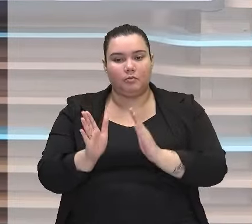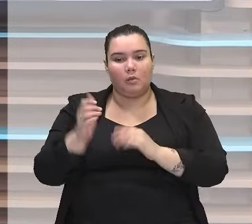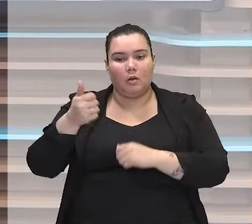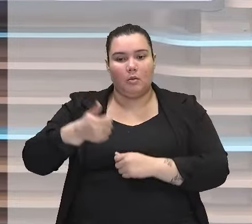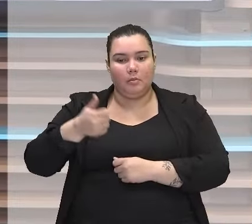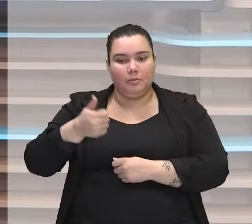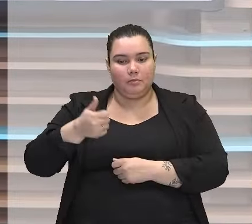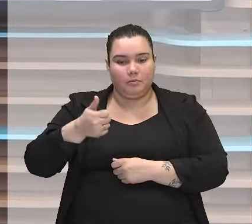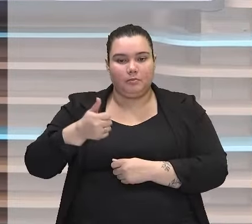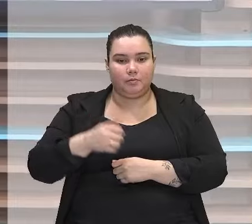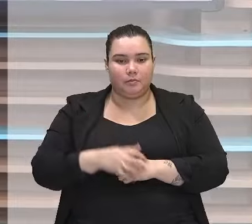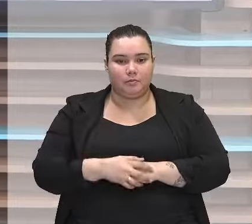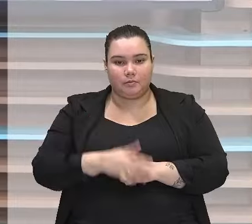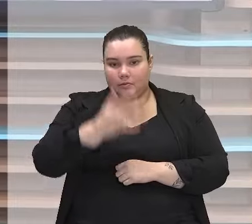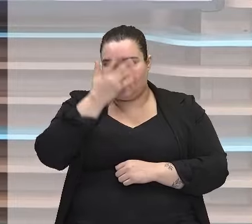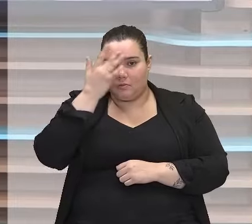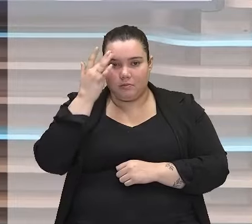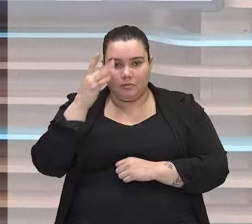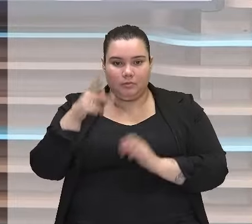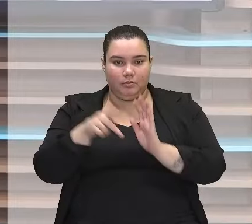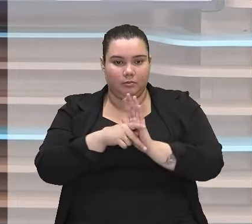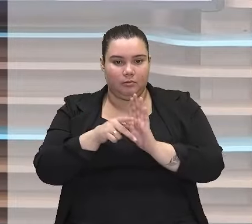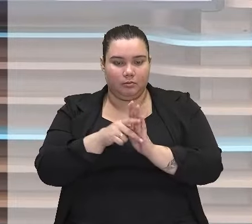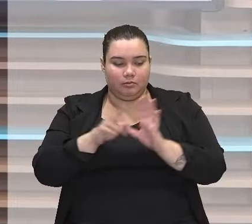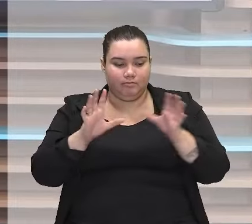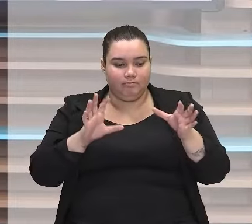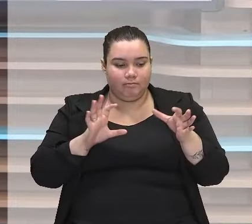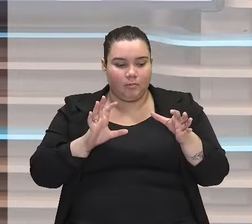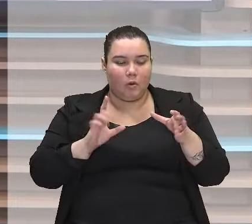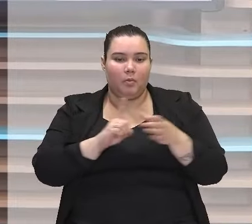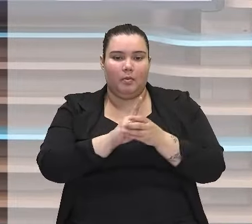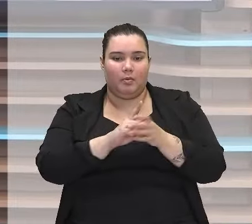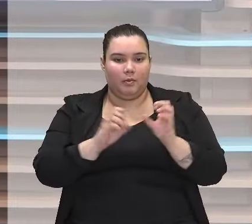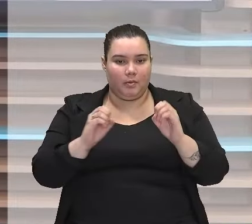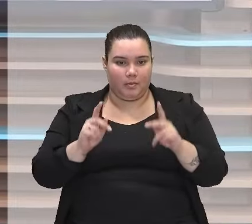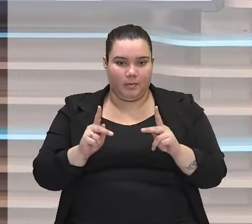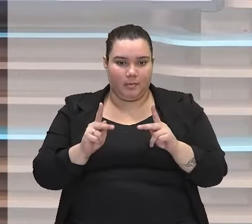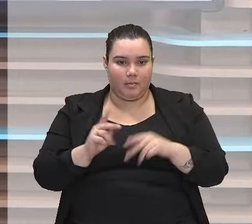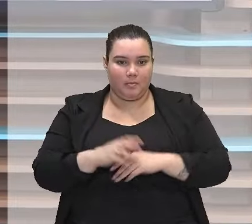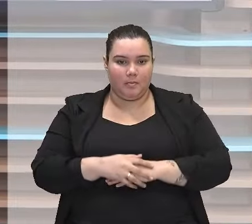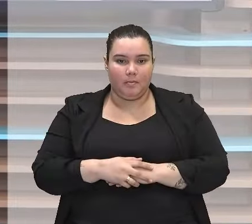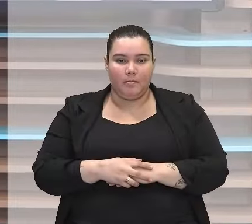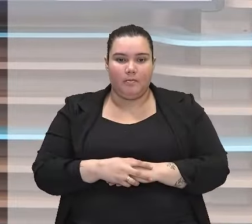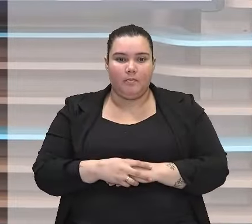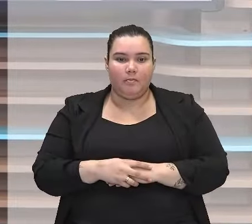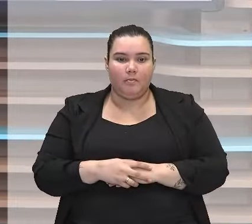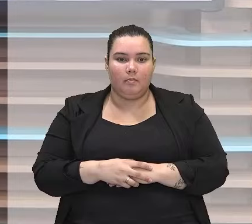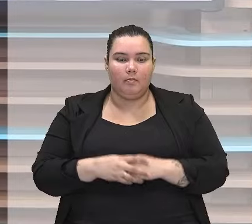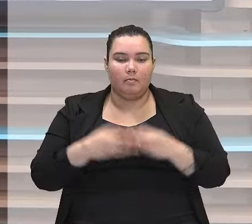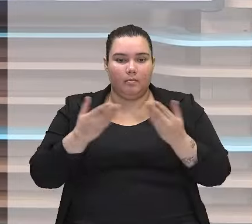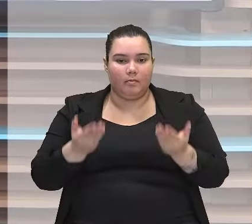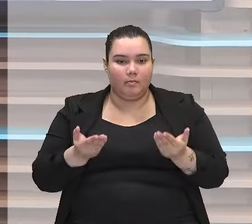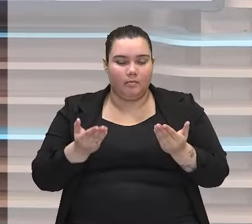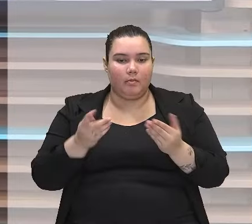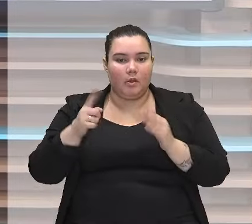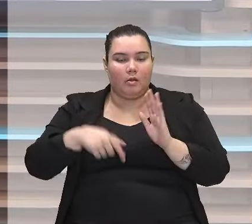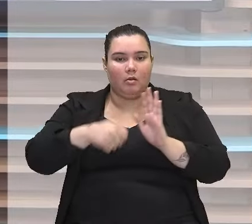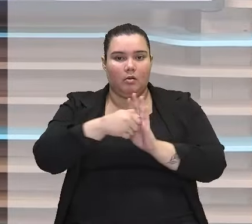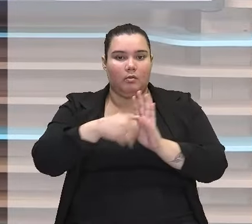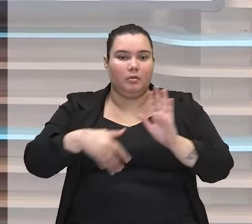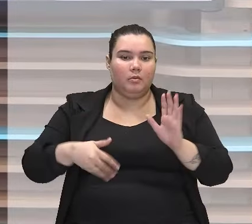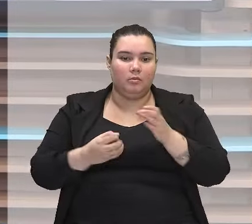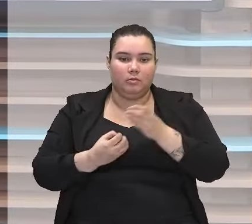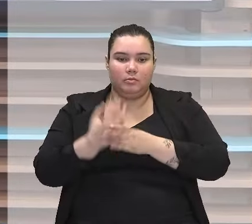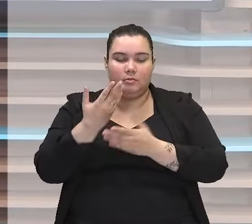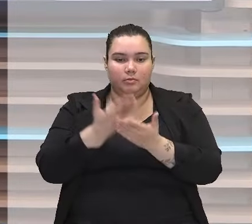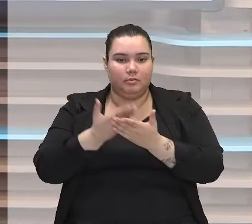acaba indo para a primeira pessoa, se incluindo nesse meio. Certo, gente? Então, essas são as figuras de construção